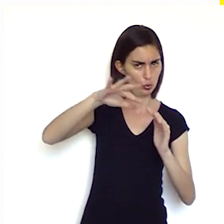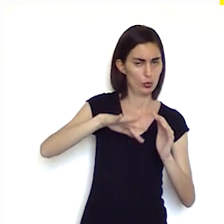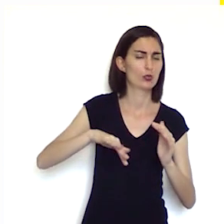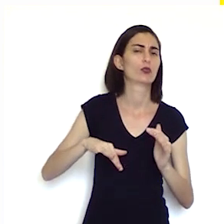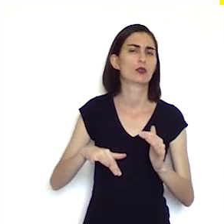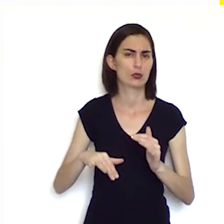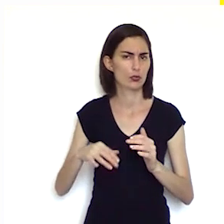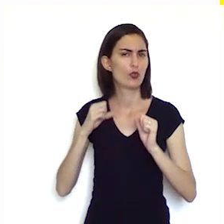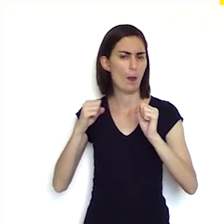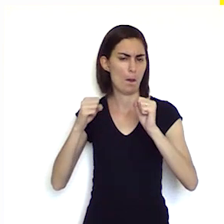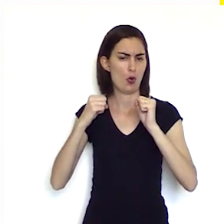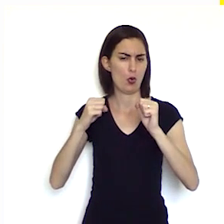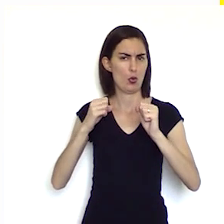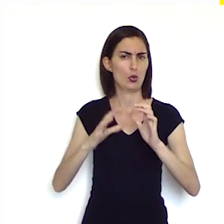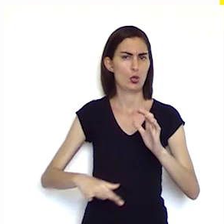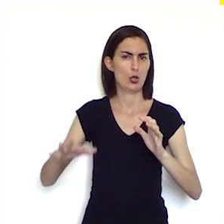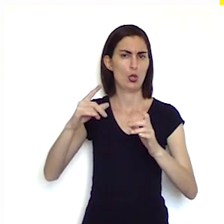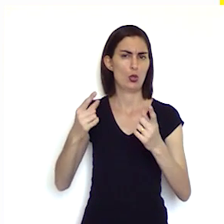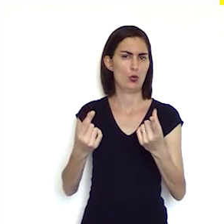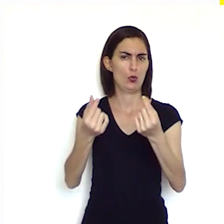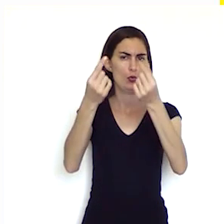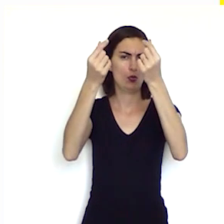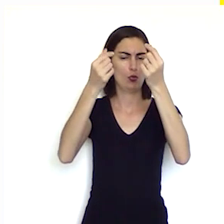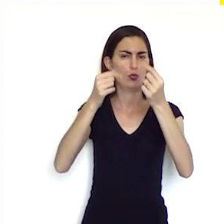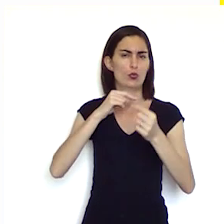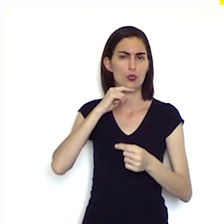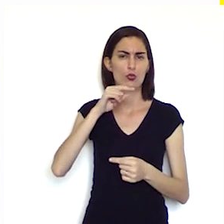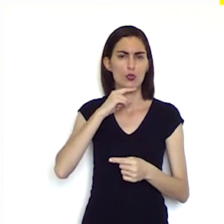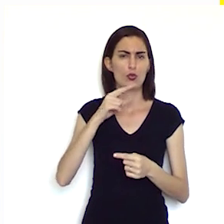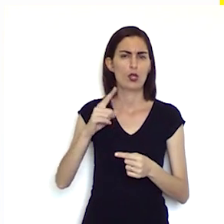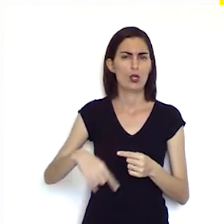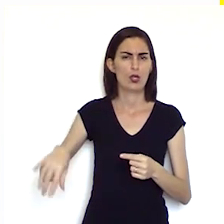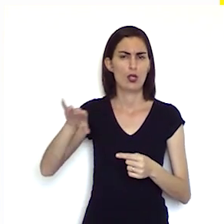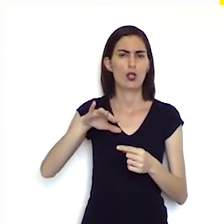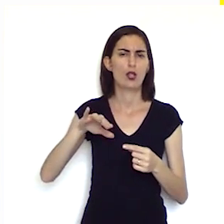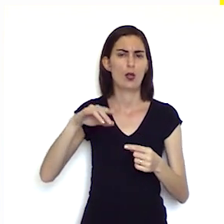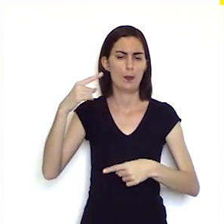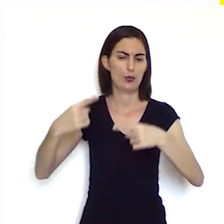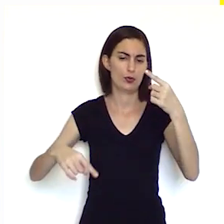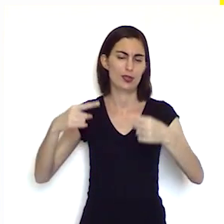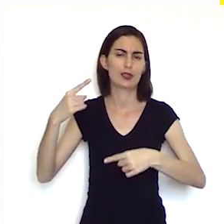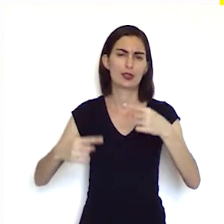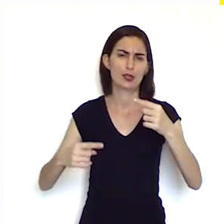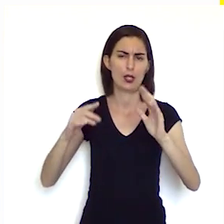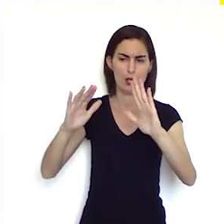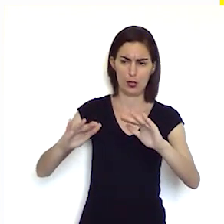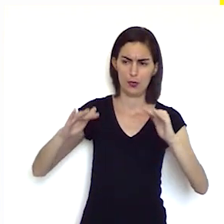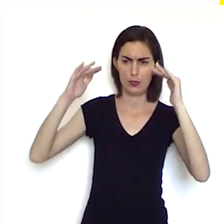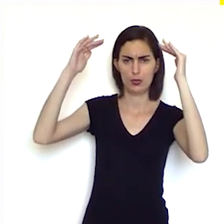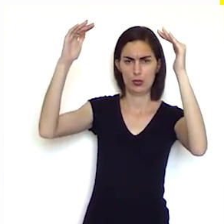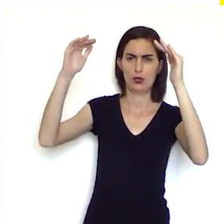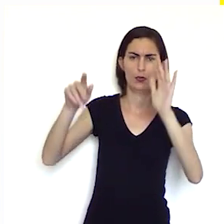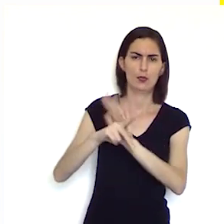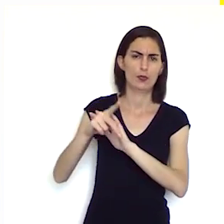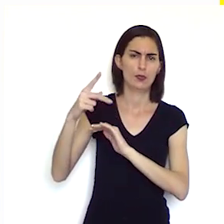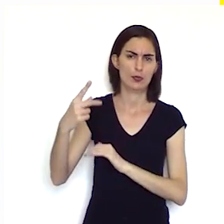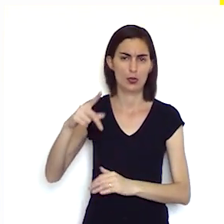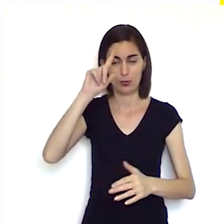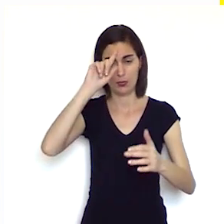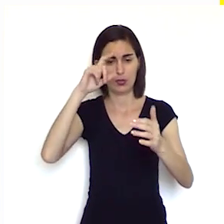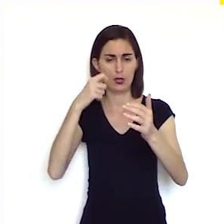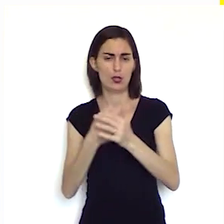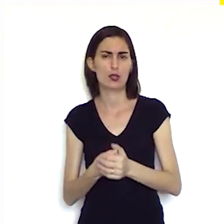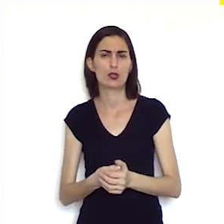o crescente poderio financeiro não conduzia com a pouca interferência política o absolutismo reservava as